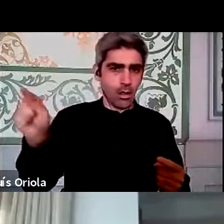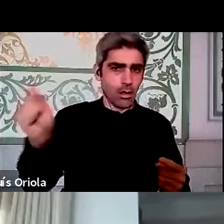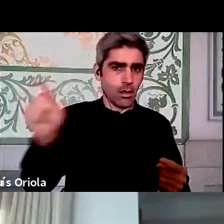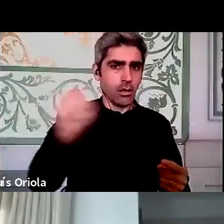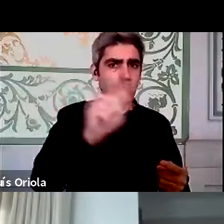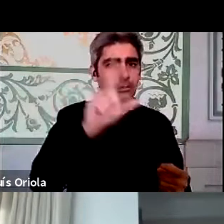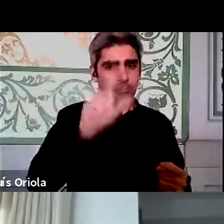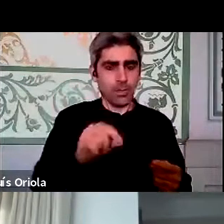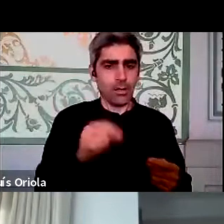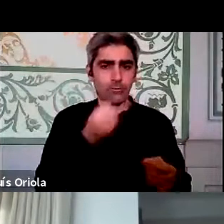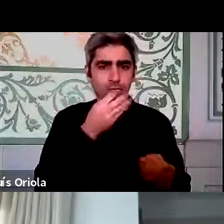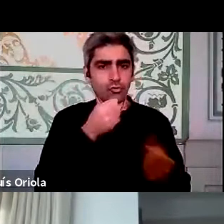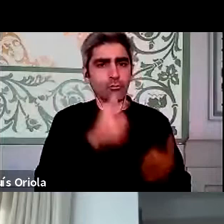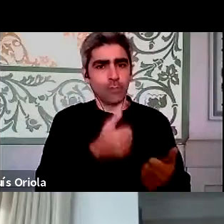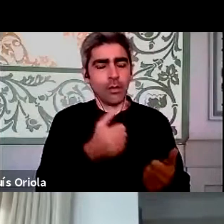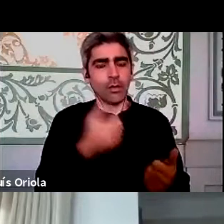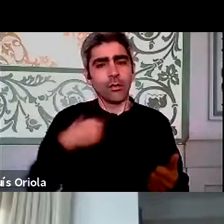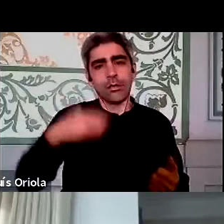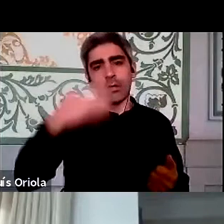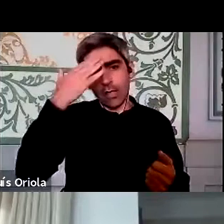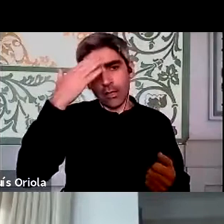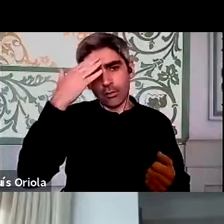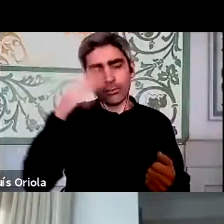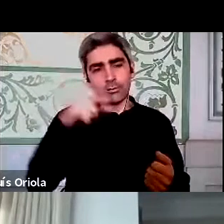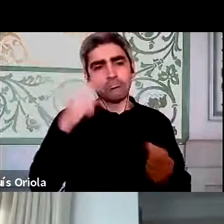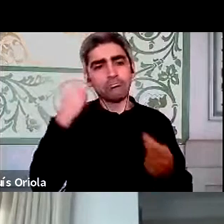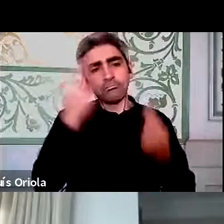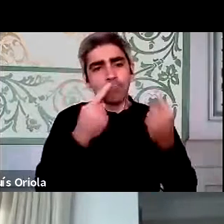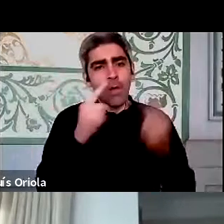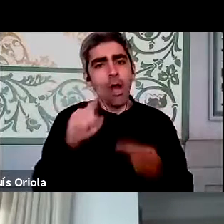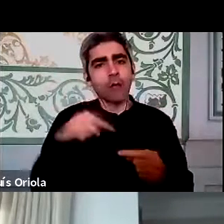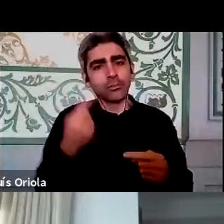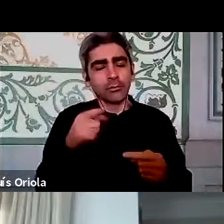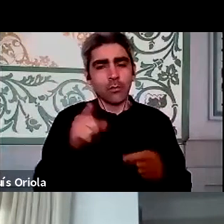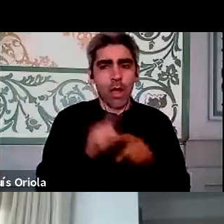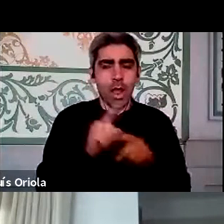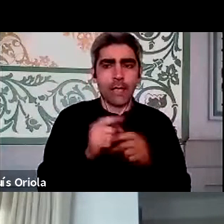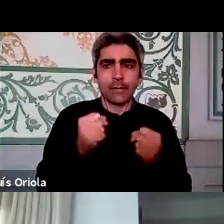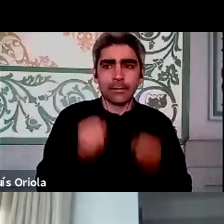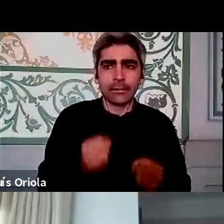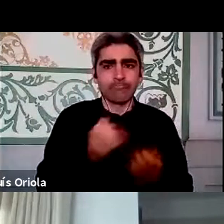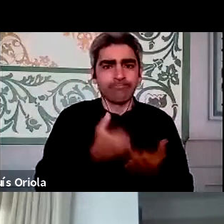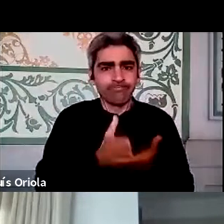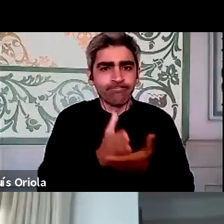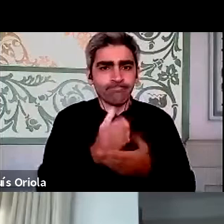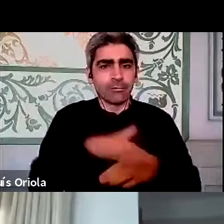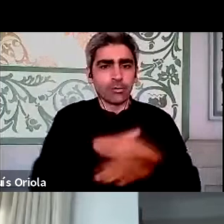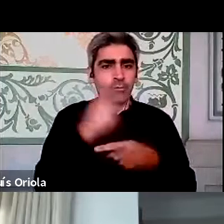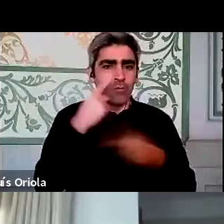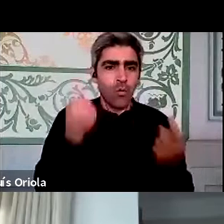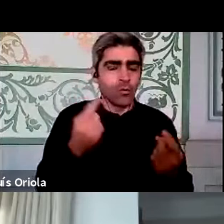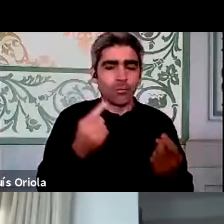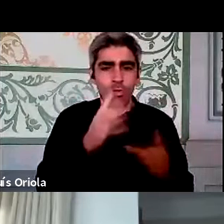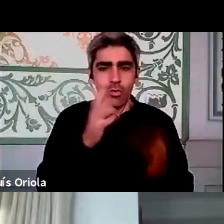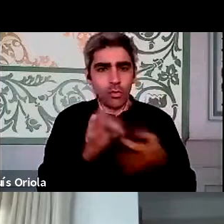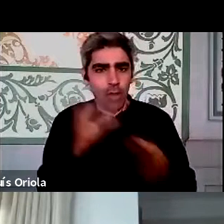bem, suponho que se pensaria que a rigidez da administração pública poderia levar a que